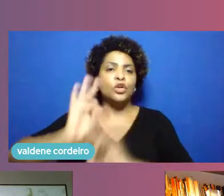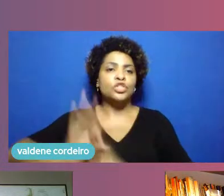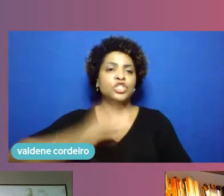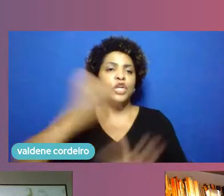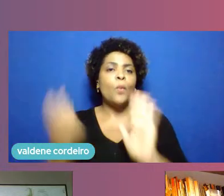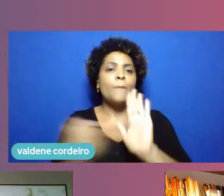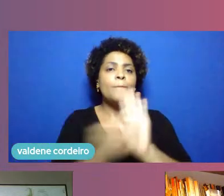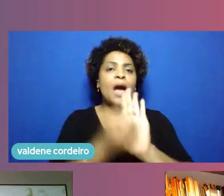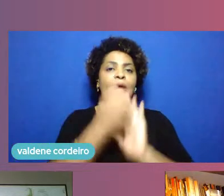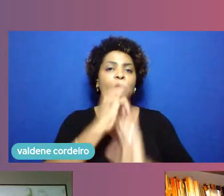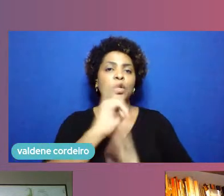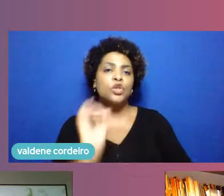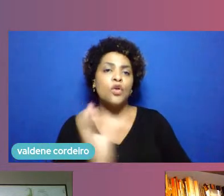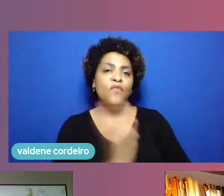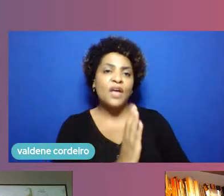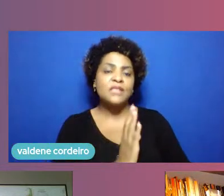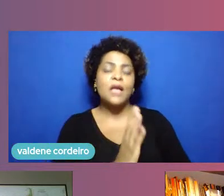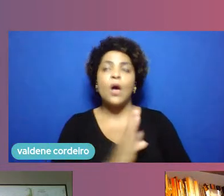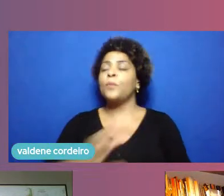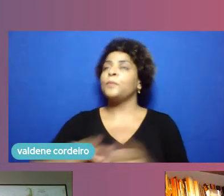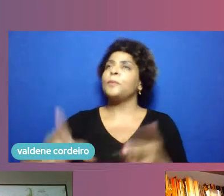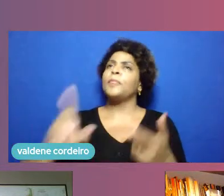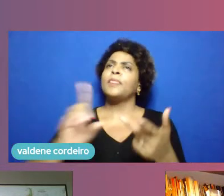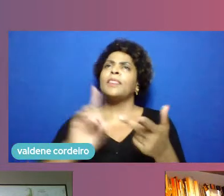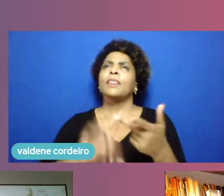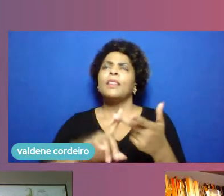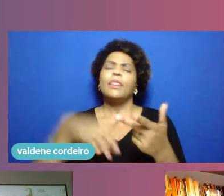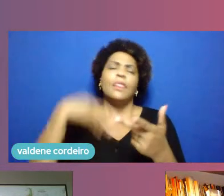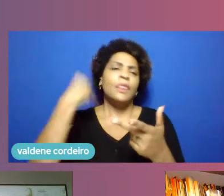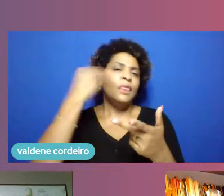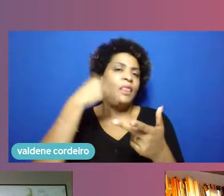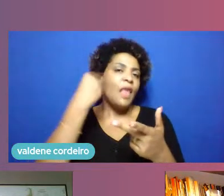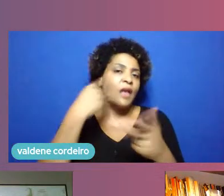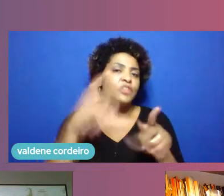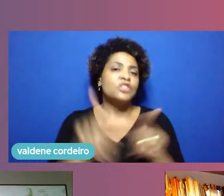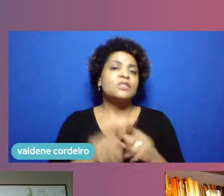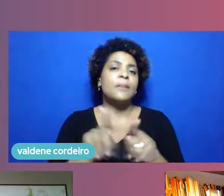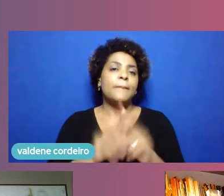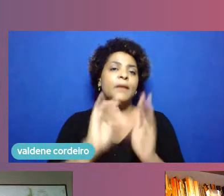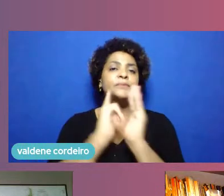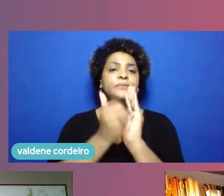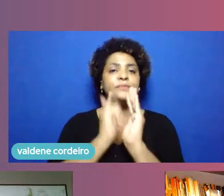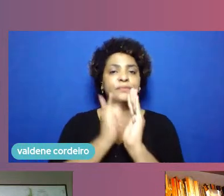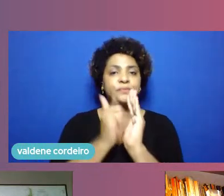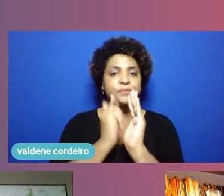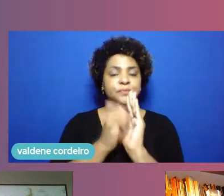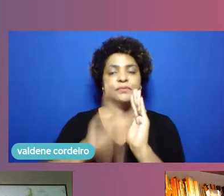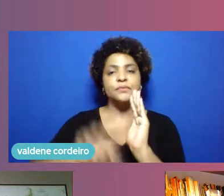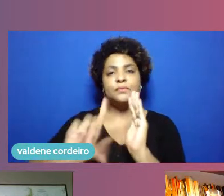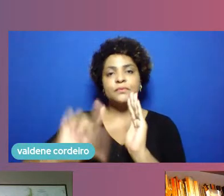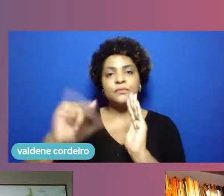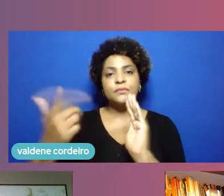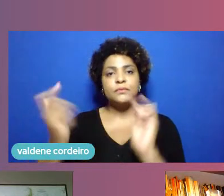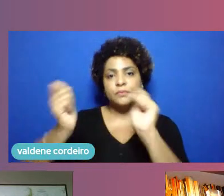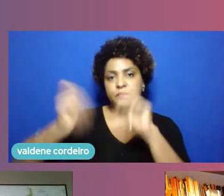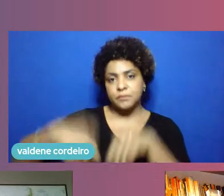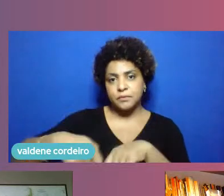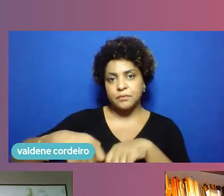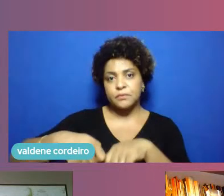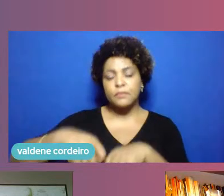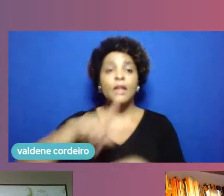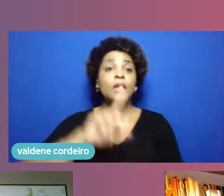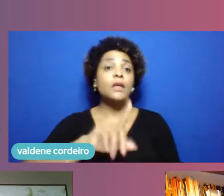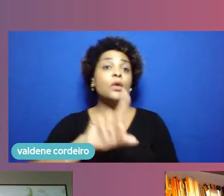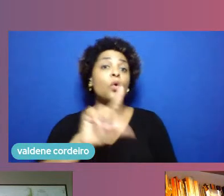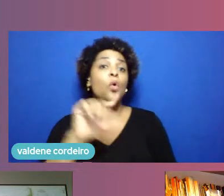pode utilizar para startups a partir da legislação do marco legal de startups é outra possibilidade e outra ainda que a nova legislação